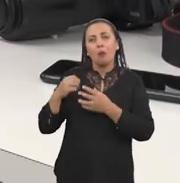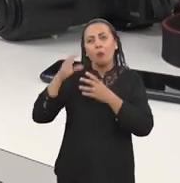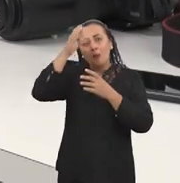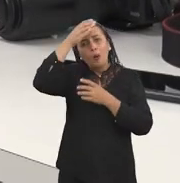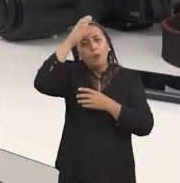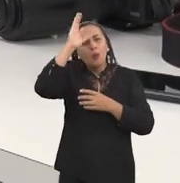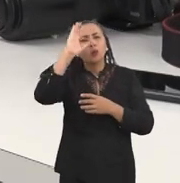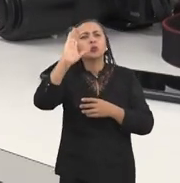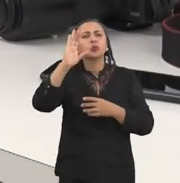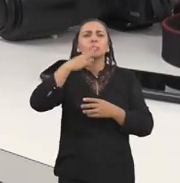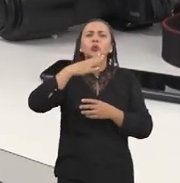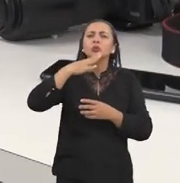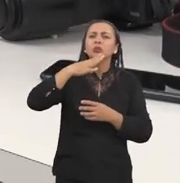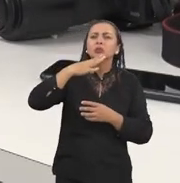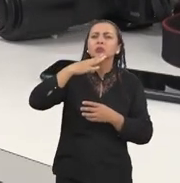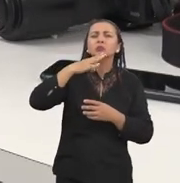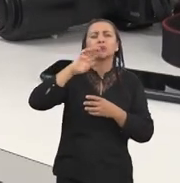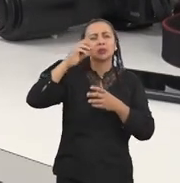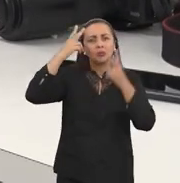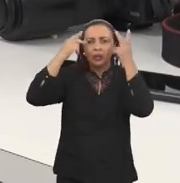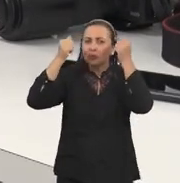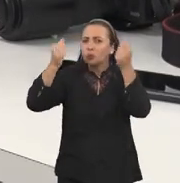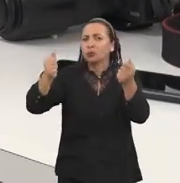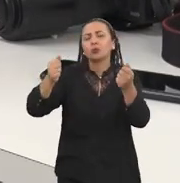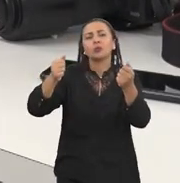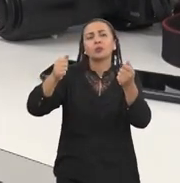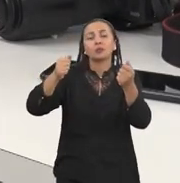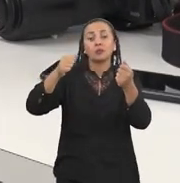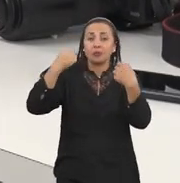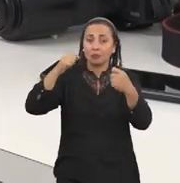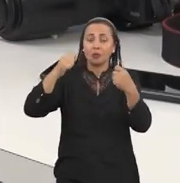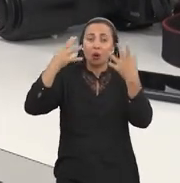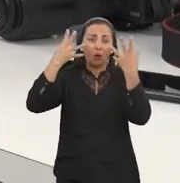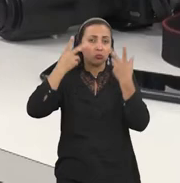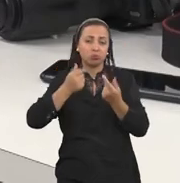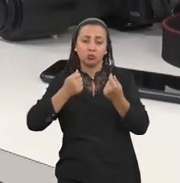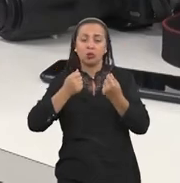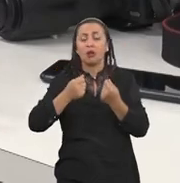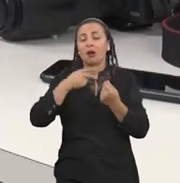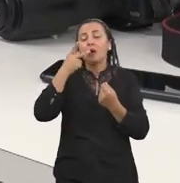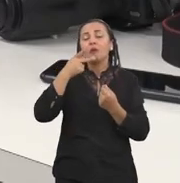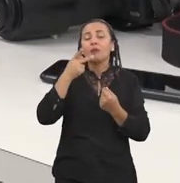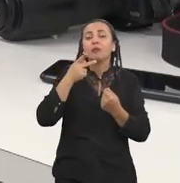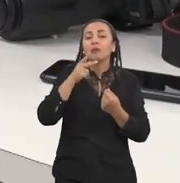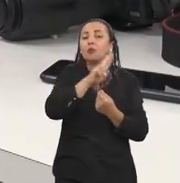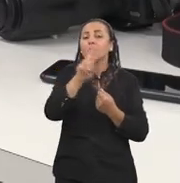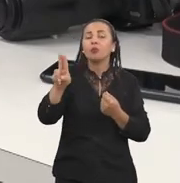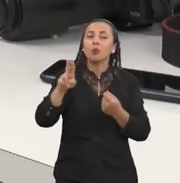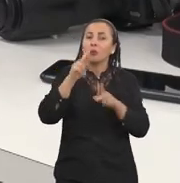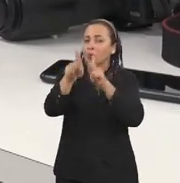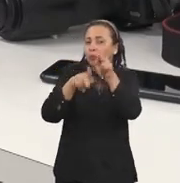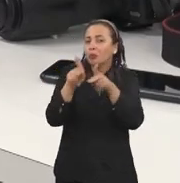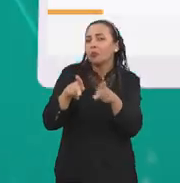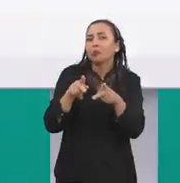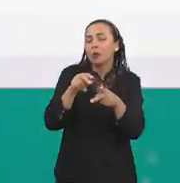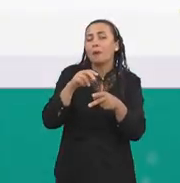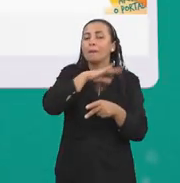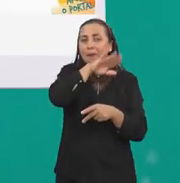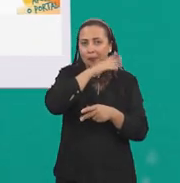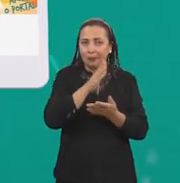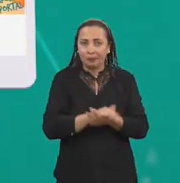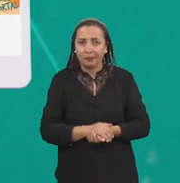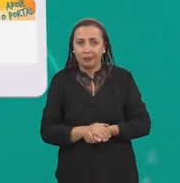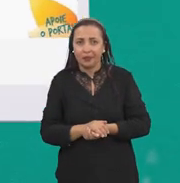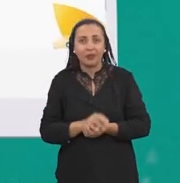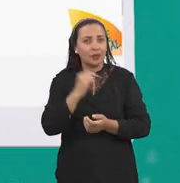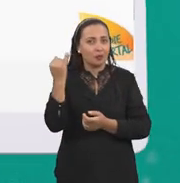uma bagagem cultural e de conhecimento natural que é capaz de dar um nome popular para aquela espécie. Mas o